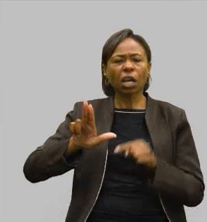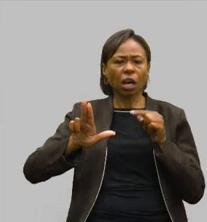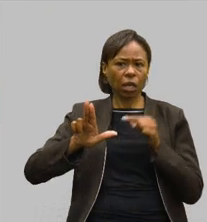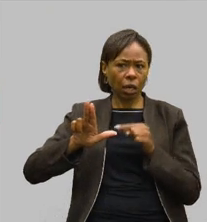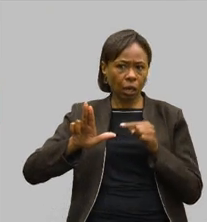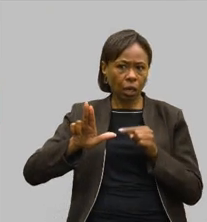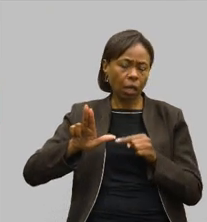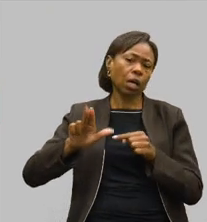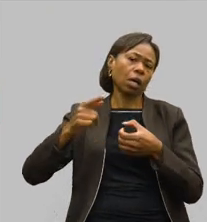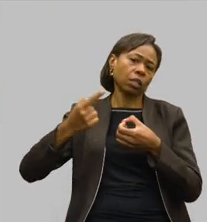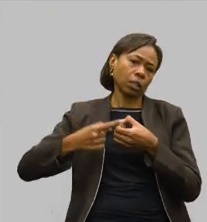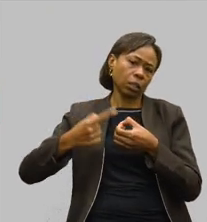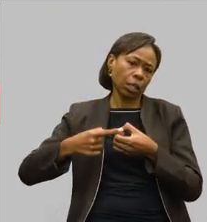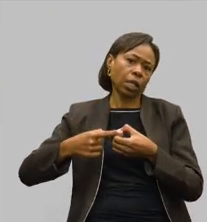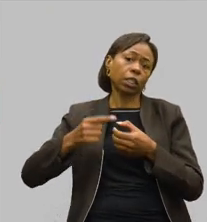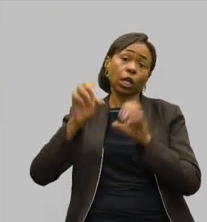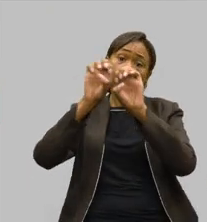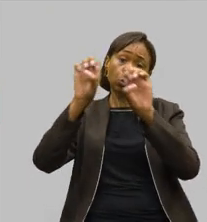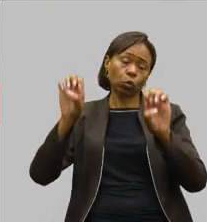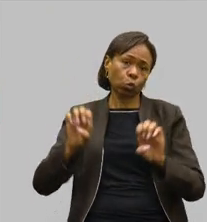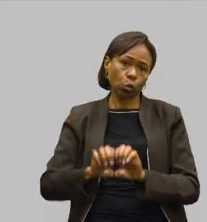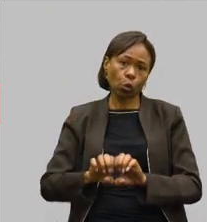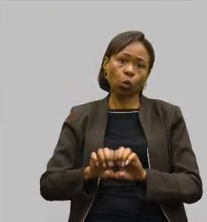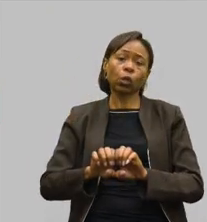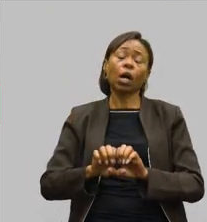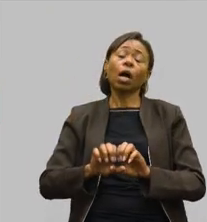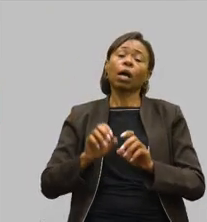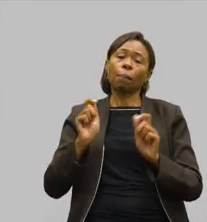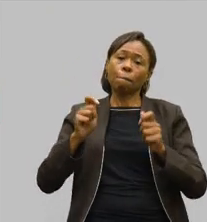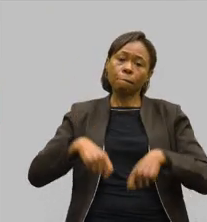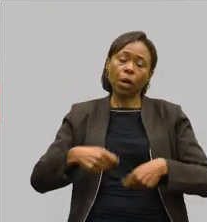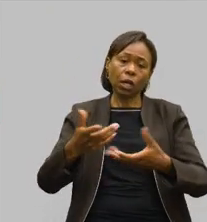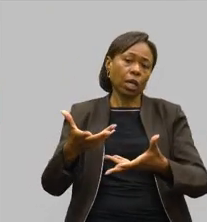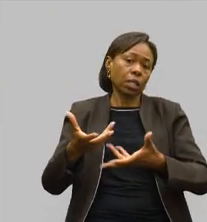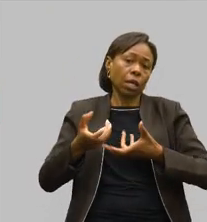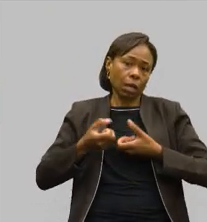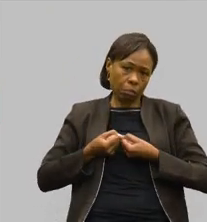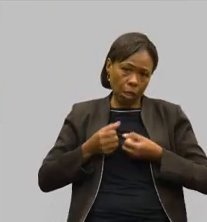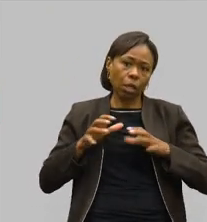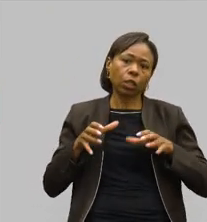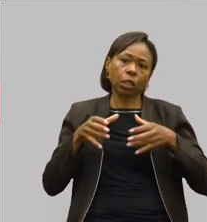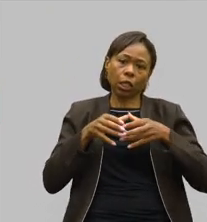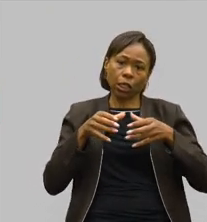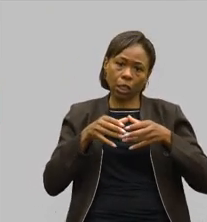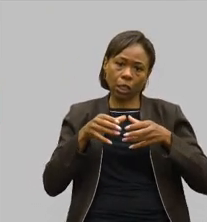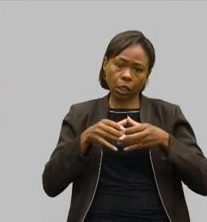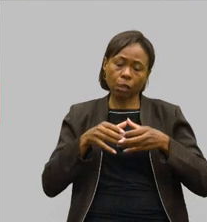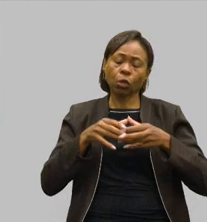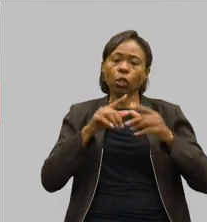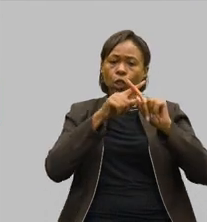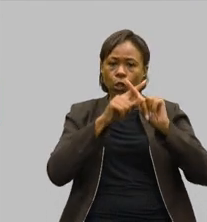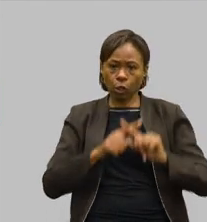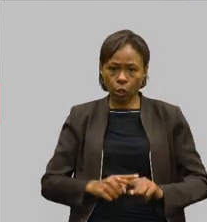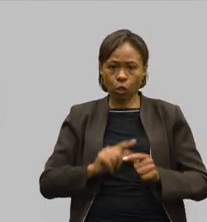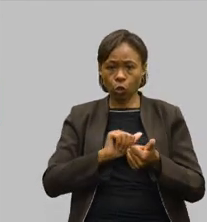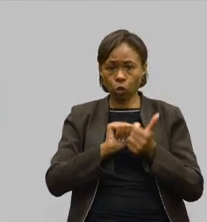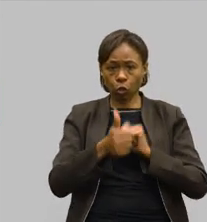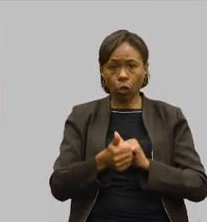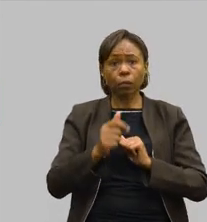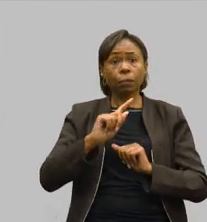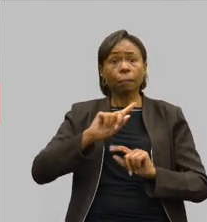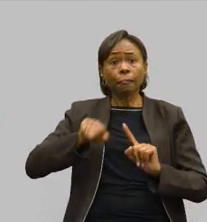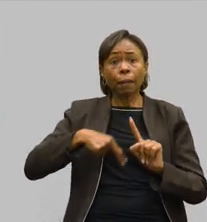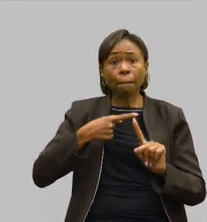uma capacidade de estrutura para poder receber toda essa equipe desses Jogos. E também os núcleos de